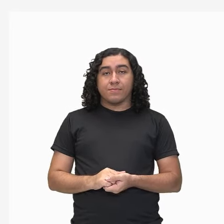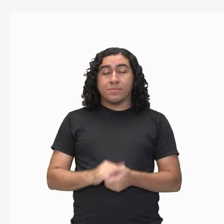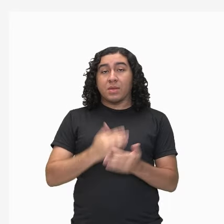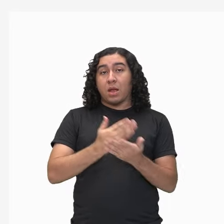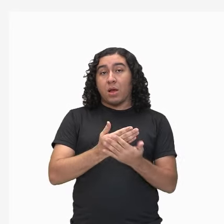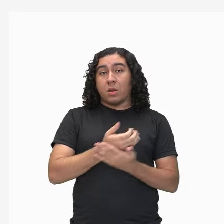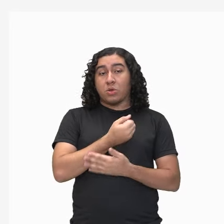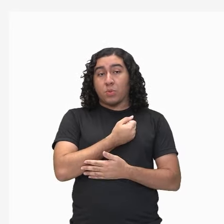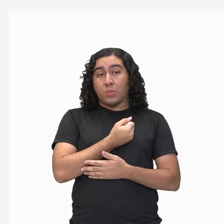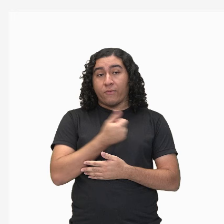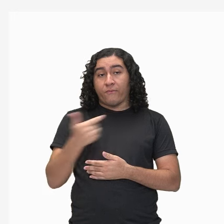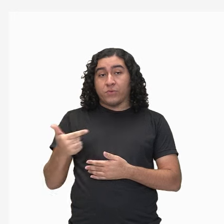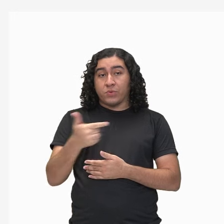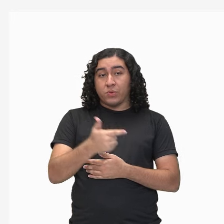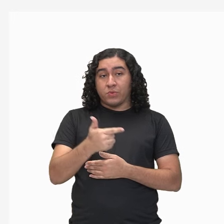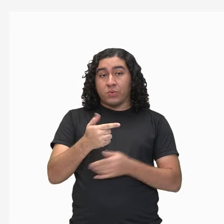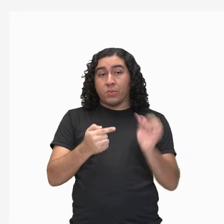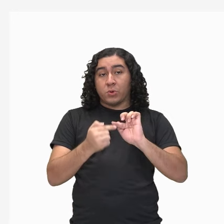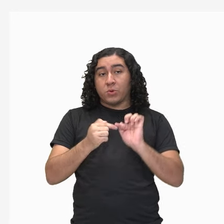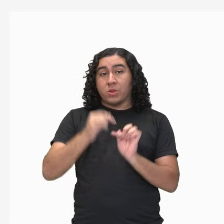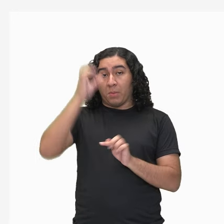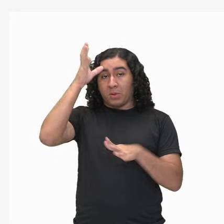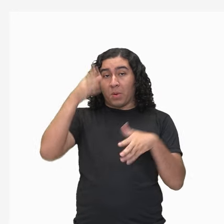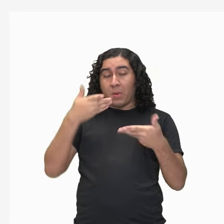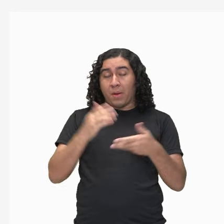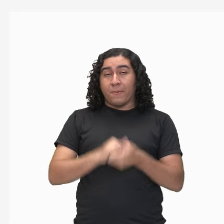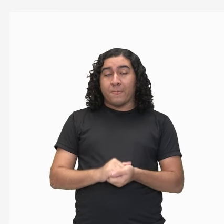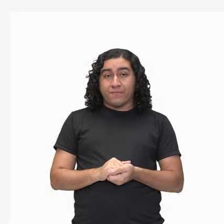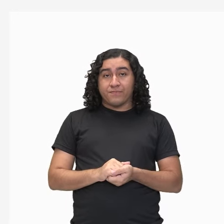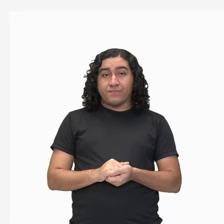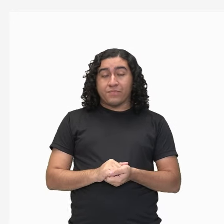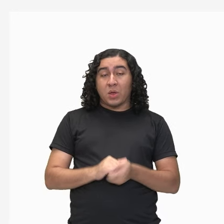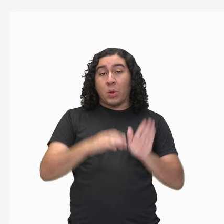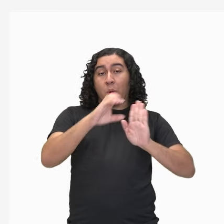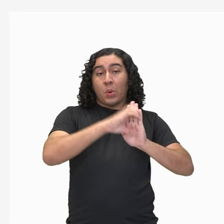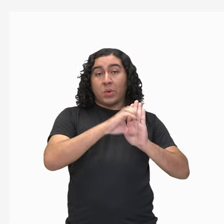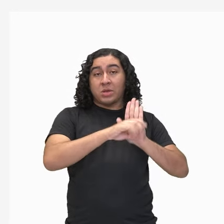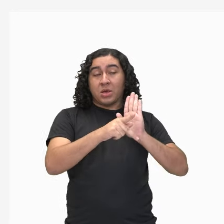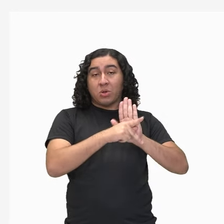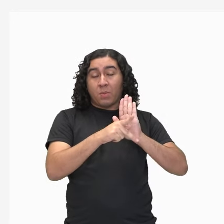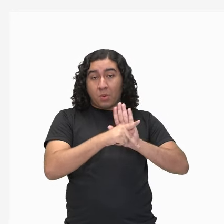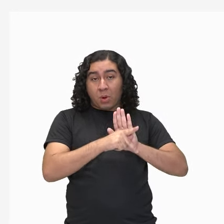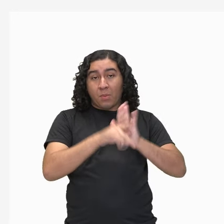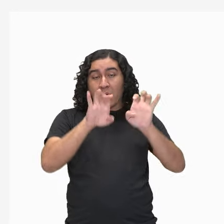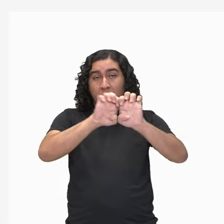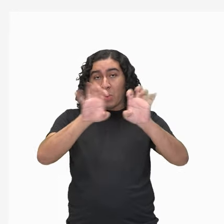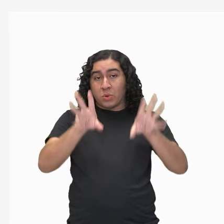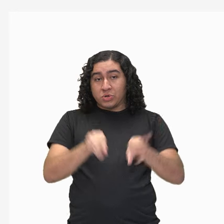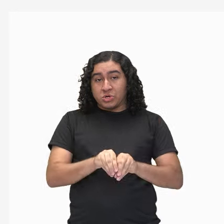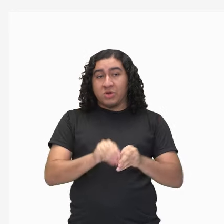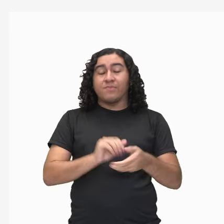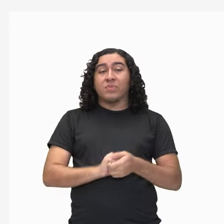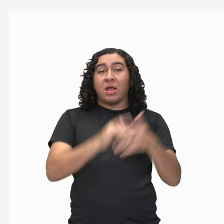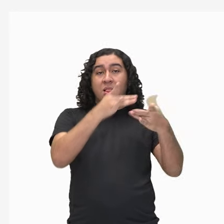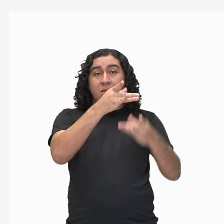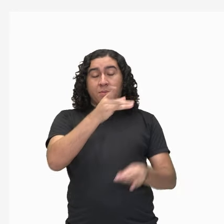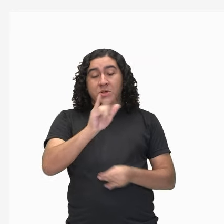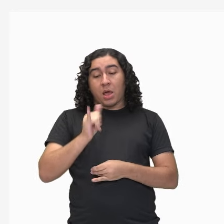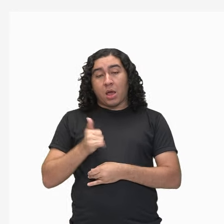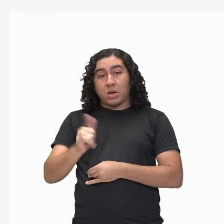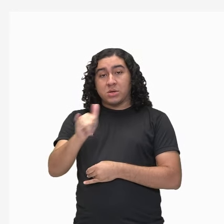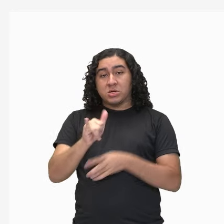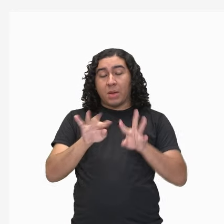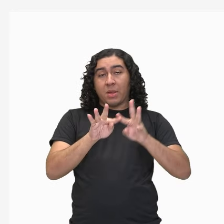número 22, objeto de conhecimento fundamentos da ecologia, detalhamento energia e matéria nos